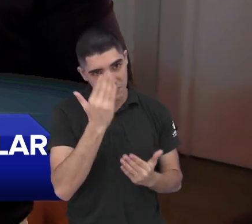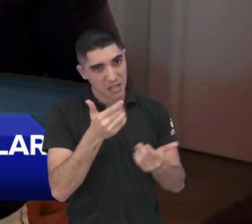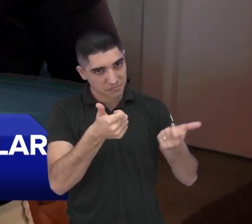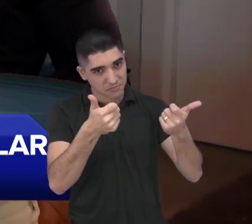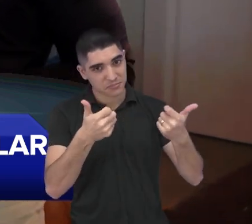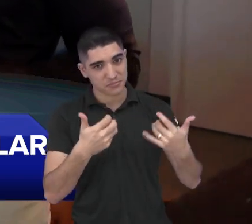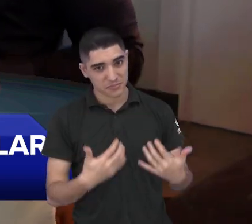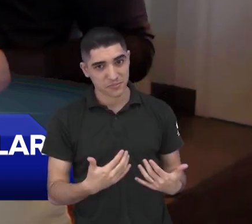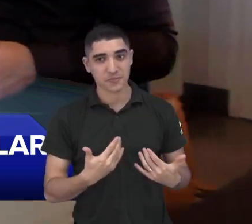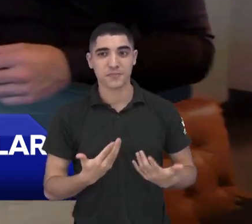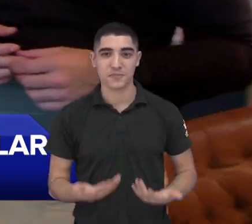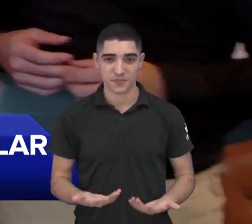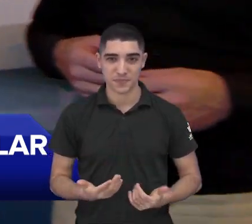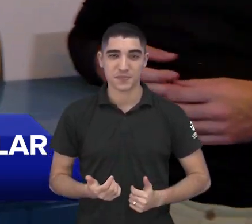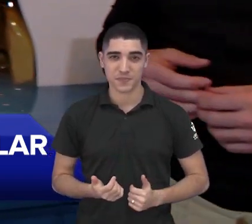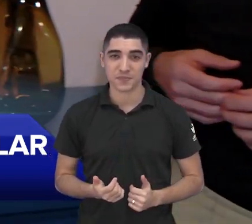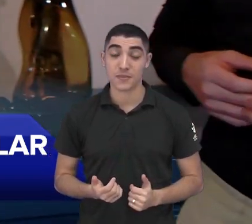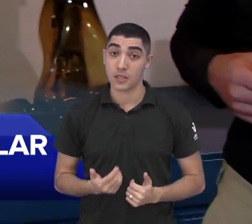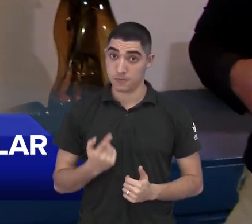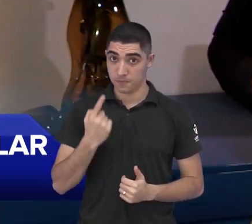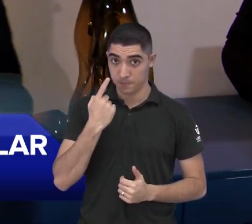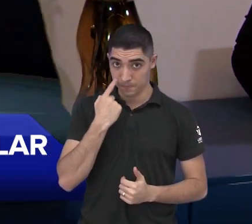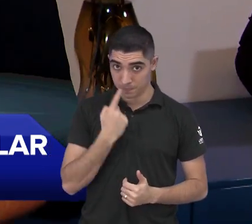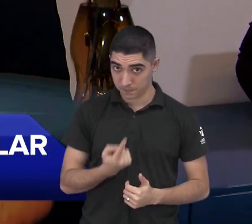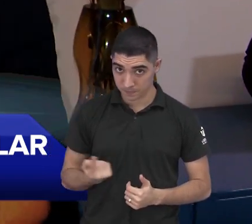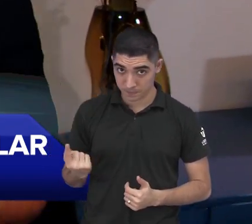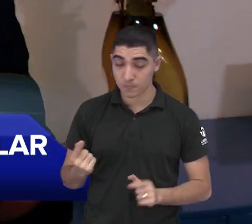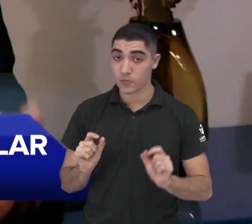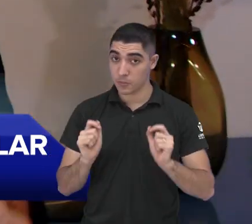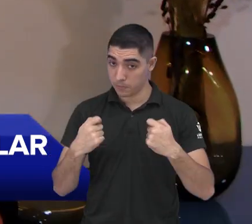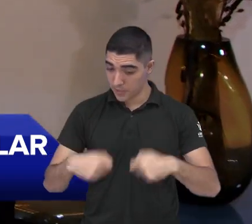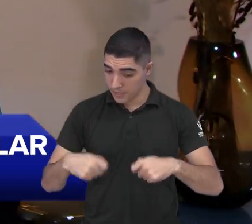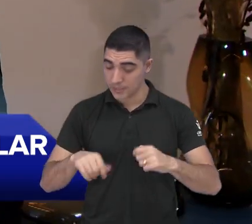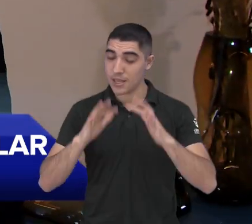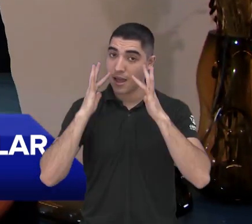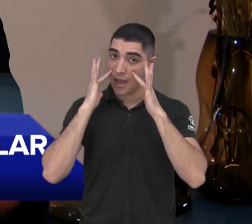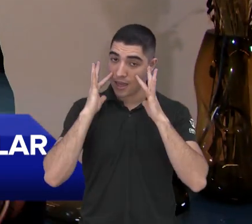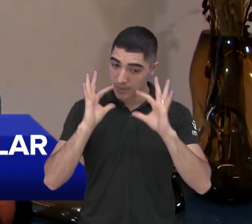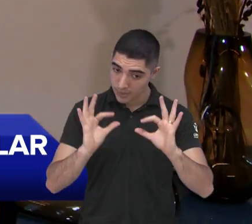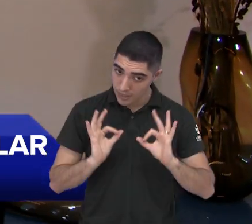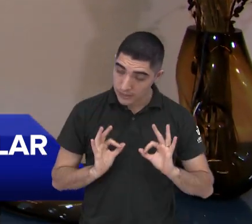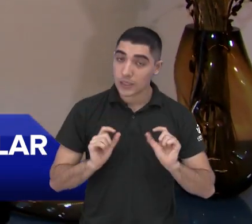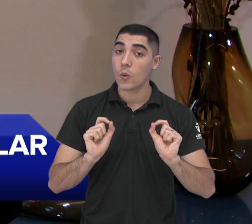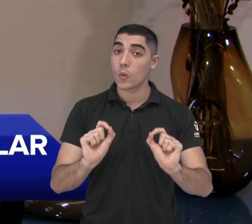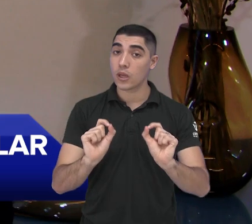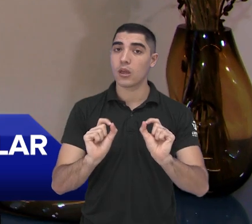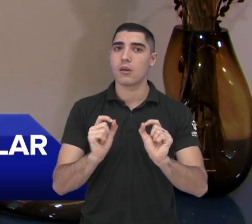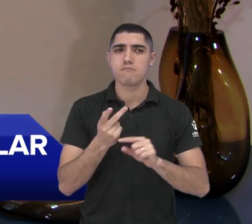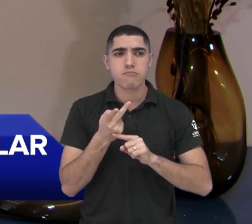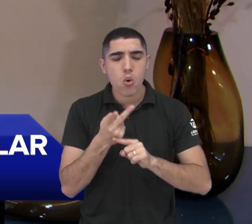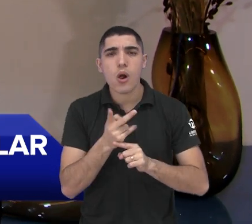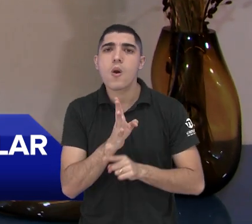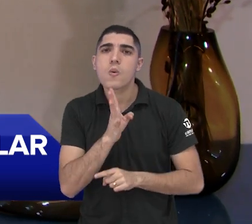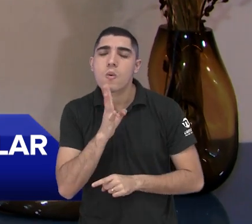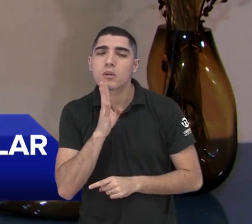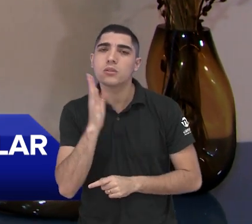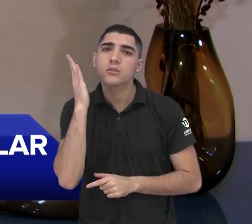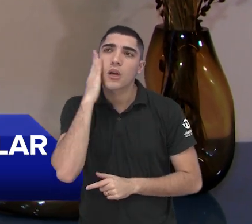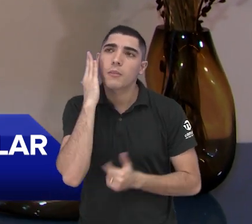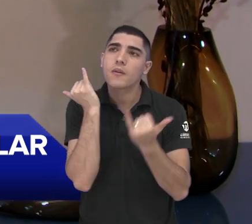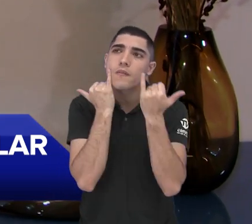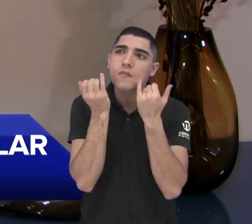Muito obrigado pelas informações. Eu que agradeço. Fran, então é isso. Estar atento às informações, procurar saber justamente